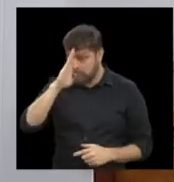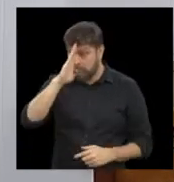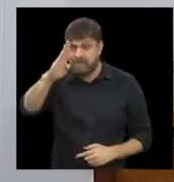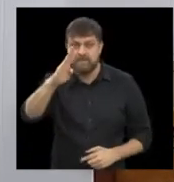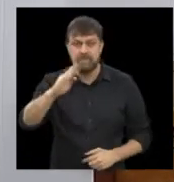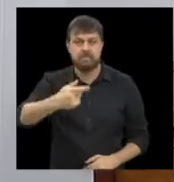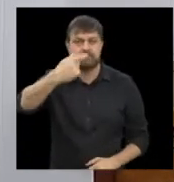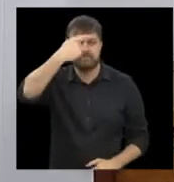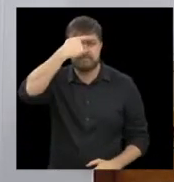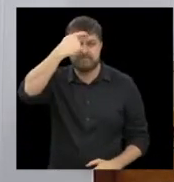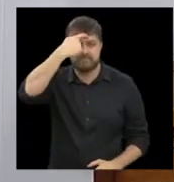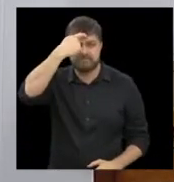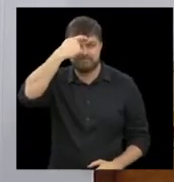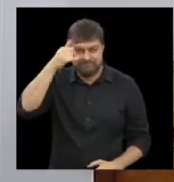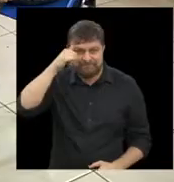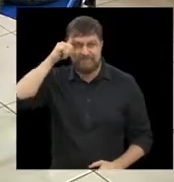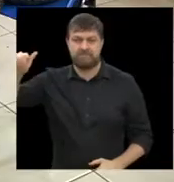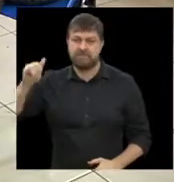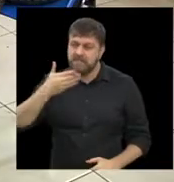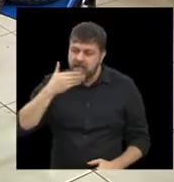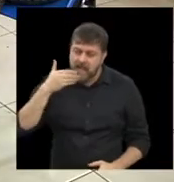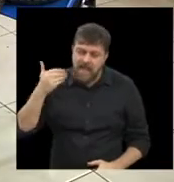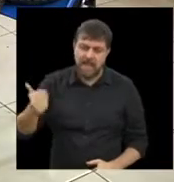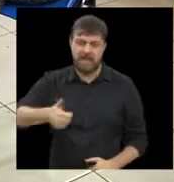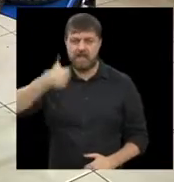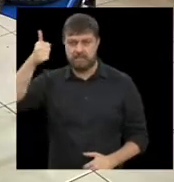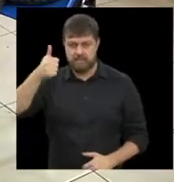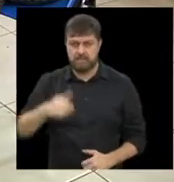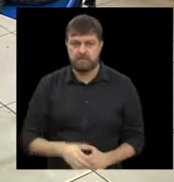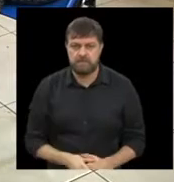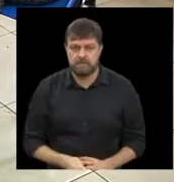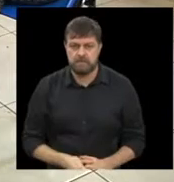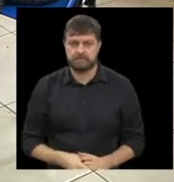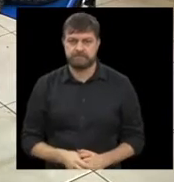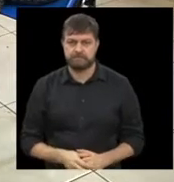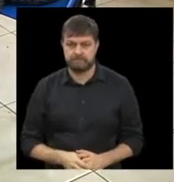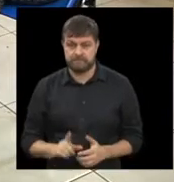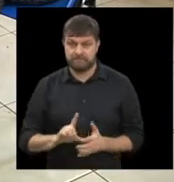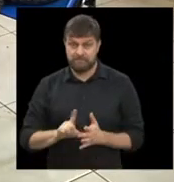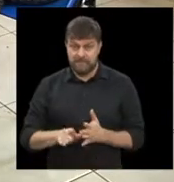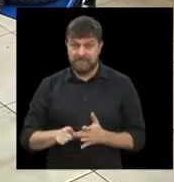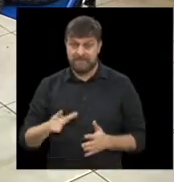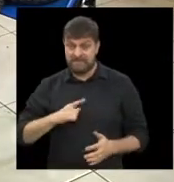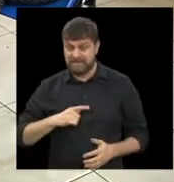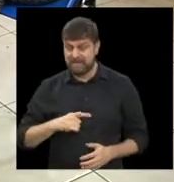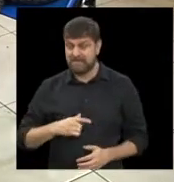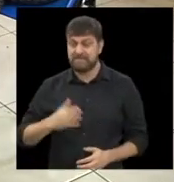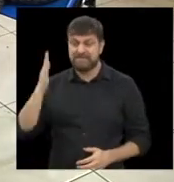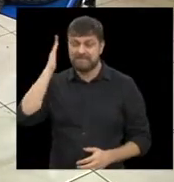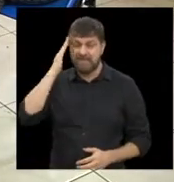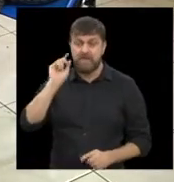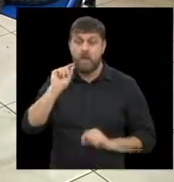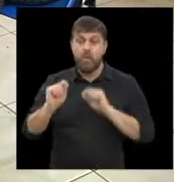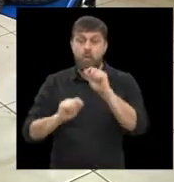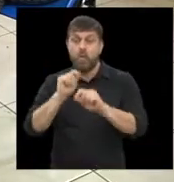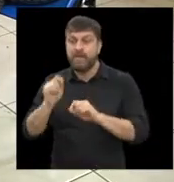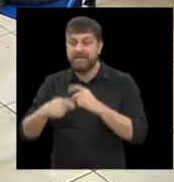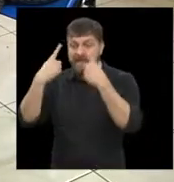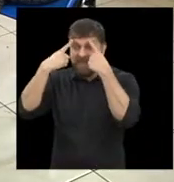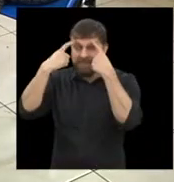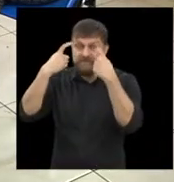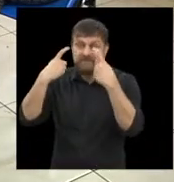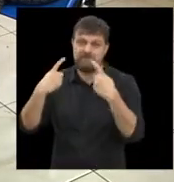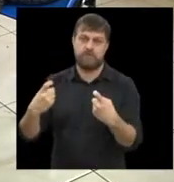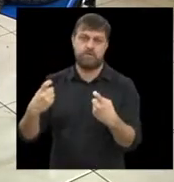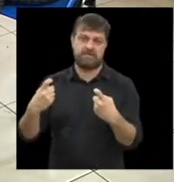ainda acaba sendo o melhor remédio. Exatamente, a prevenção, evitar que chegue a esse ponto e tenha noção do que é isso, tenha consciência do que